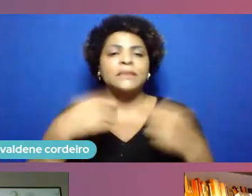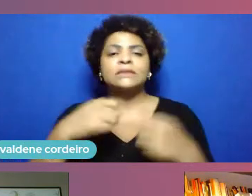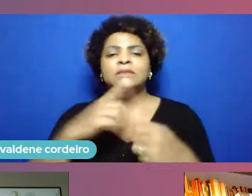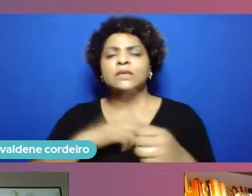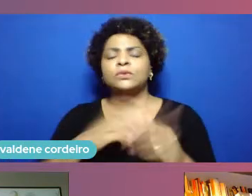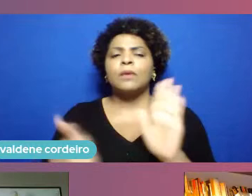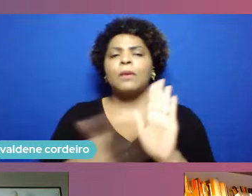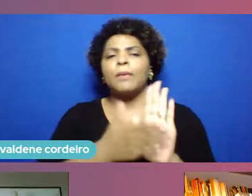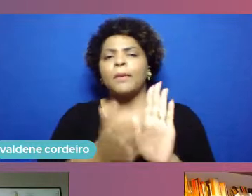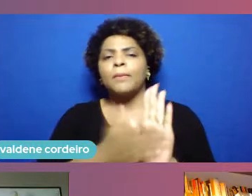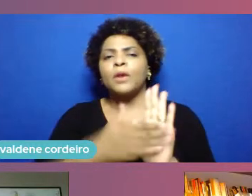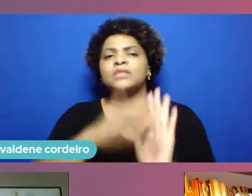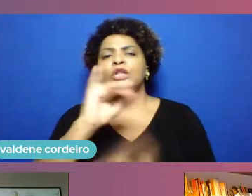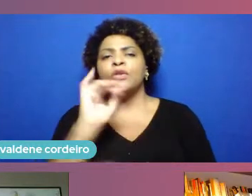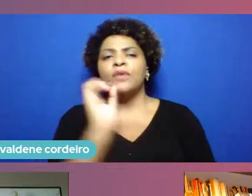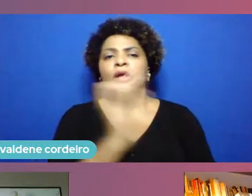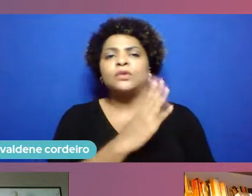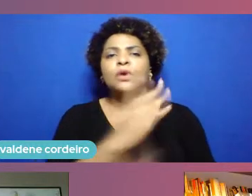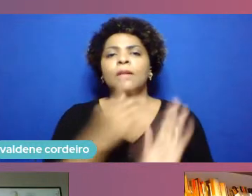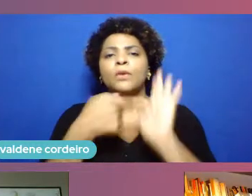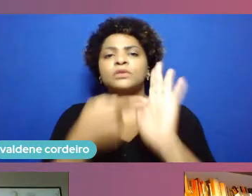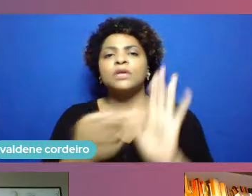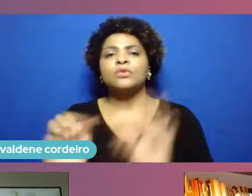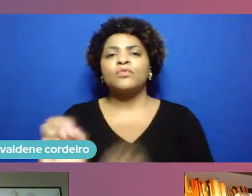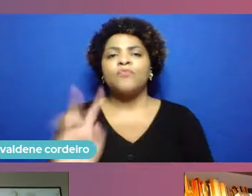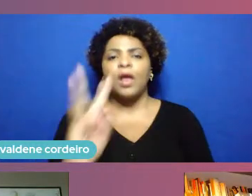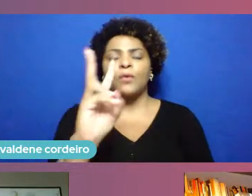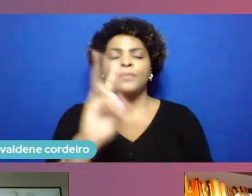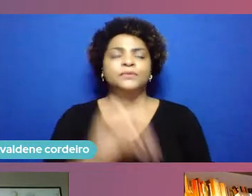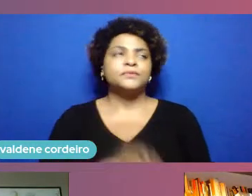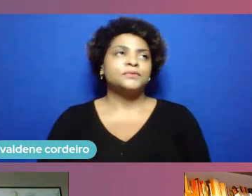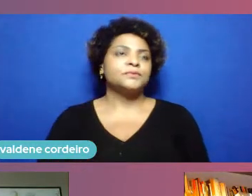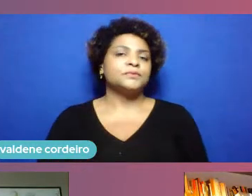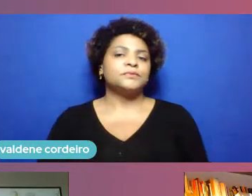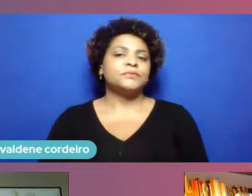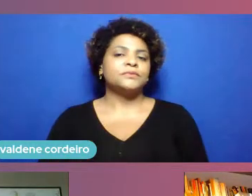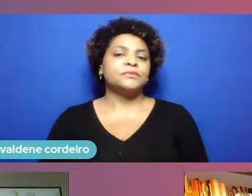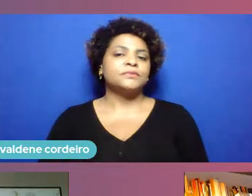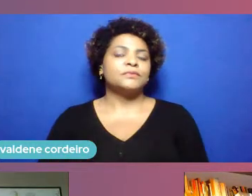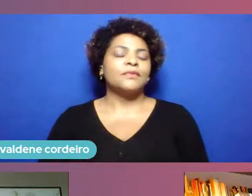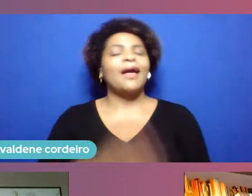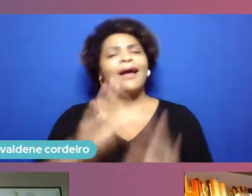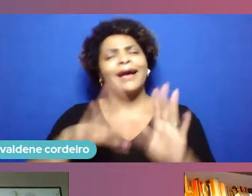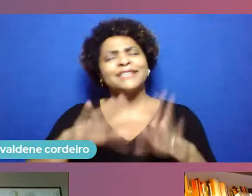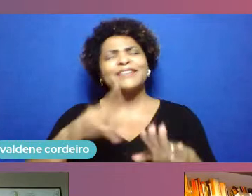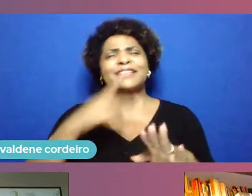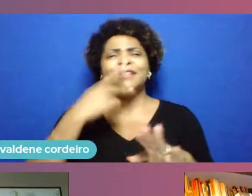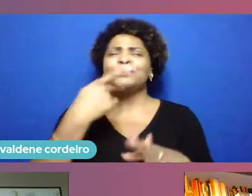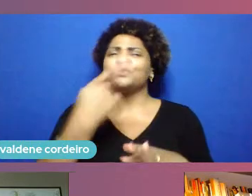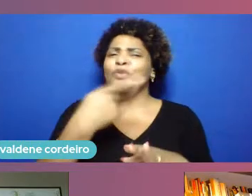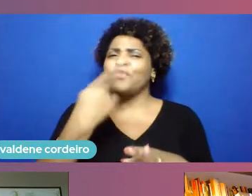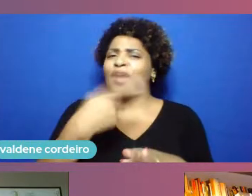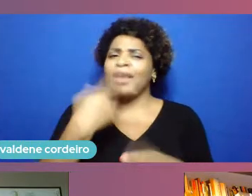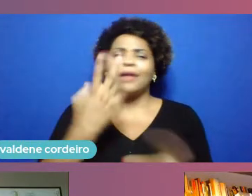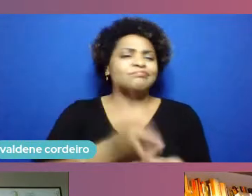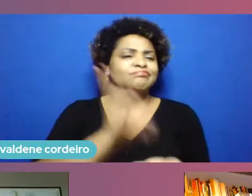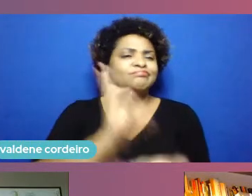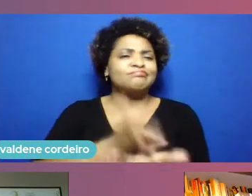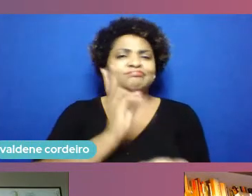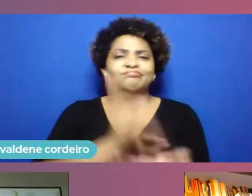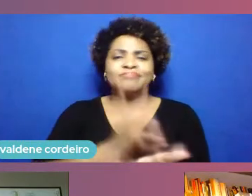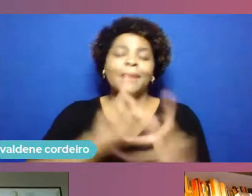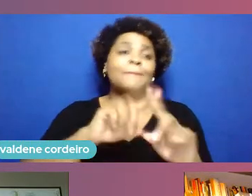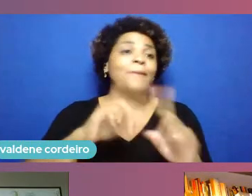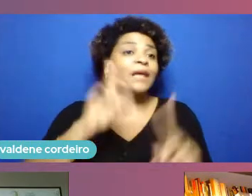traga valor a uma audiência eu posso estar chovendo numa olhada aqui mas é muito importante é muito importante